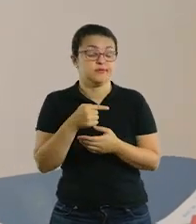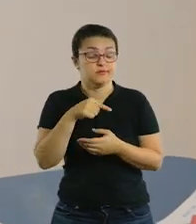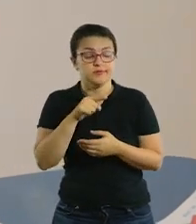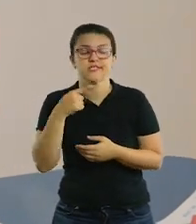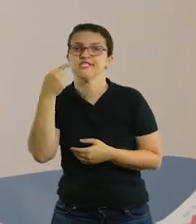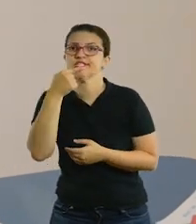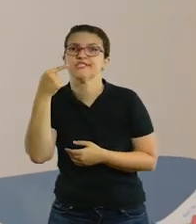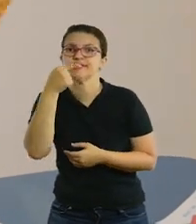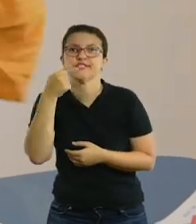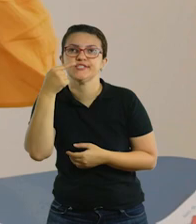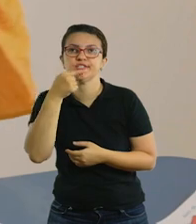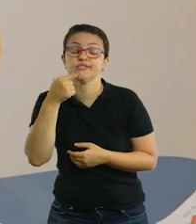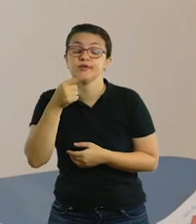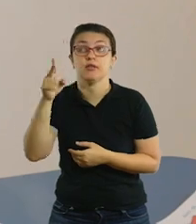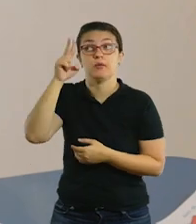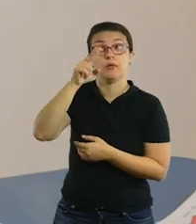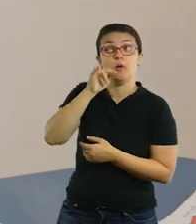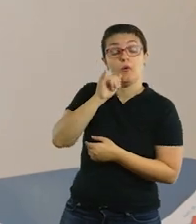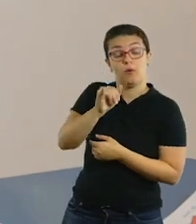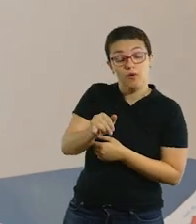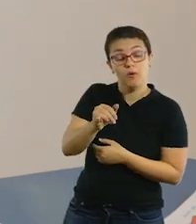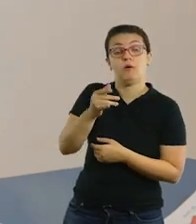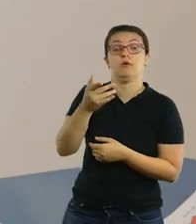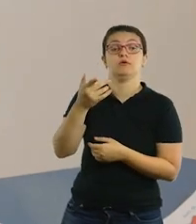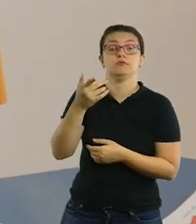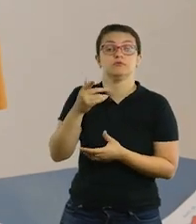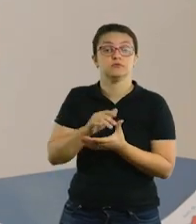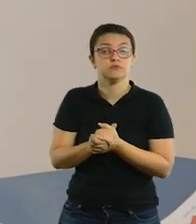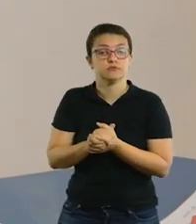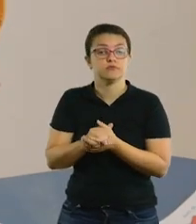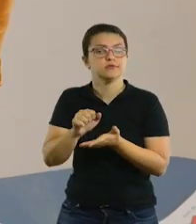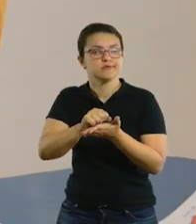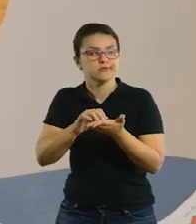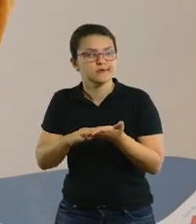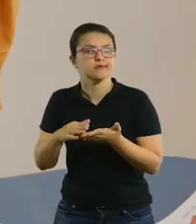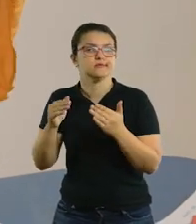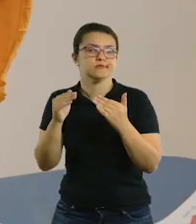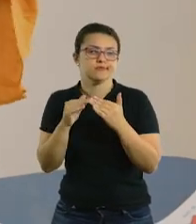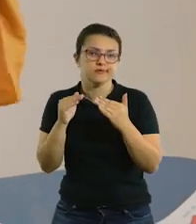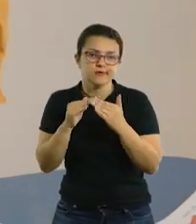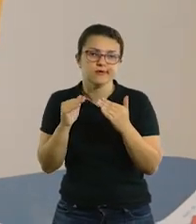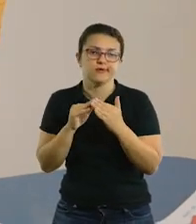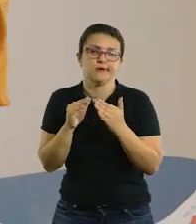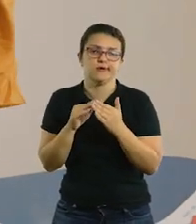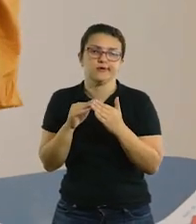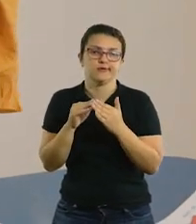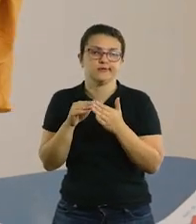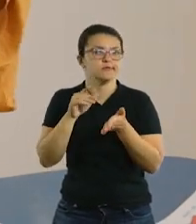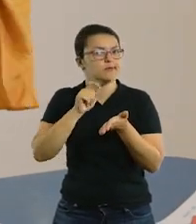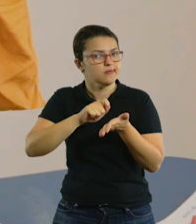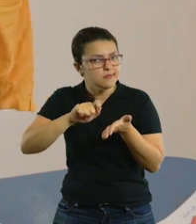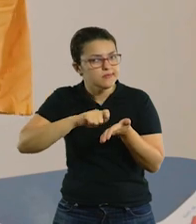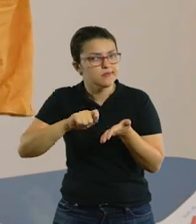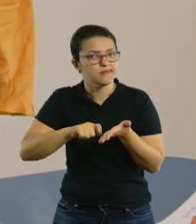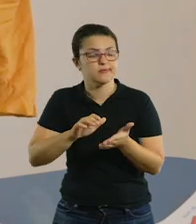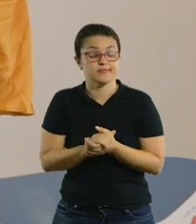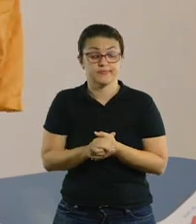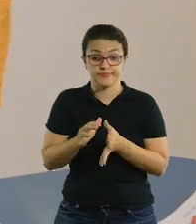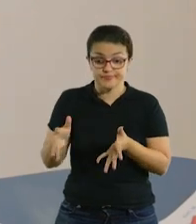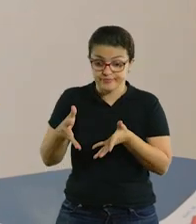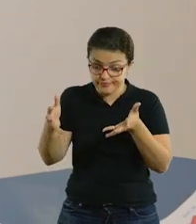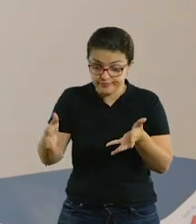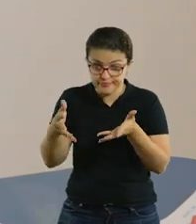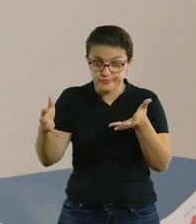escovar o dente, você lembra de novo, logo depois nós vamos trabalhar no lição de casa. E aí isso vai preparando a criança, a tendência é que a criança